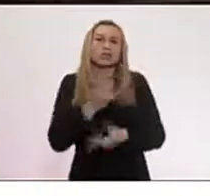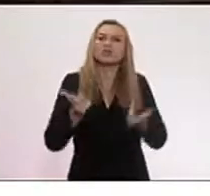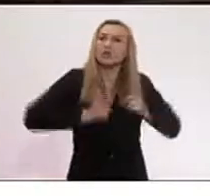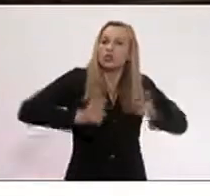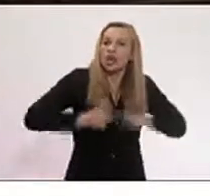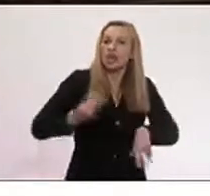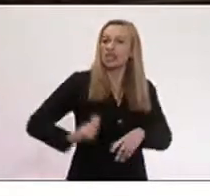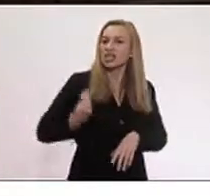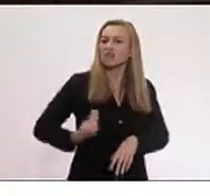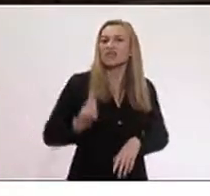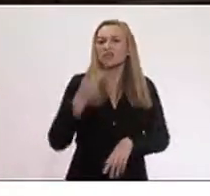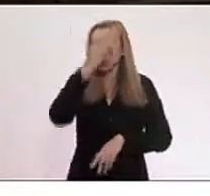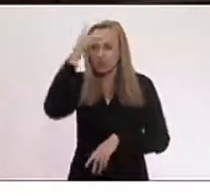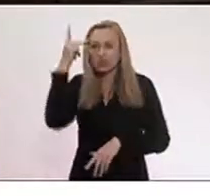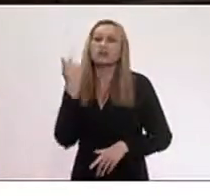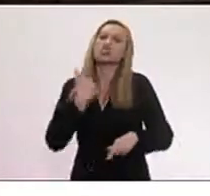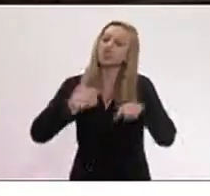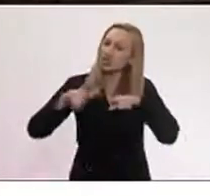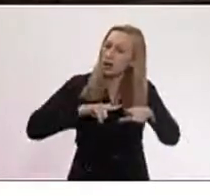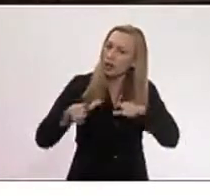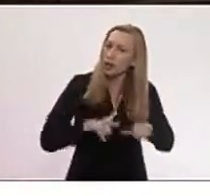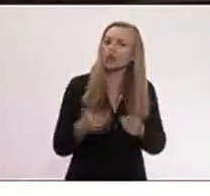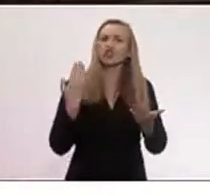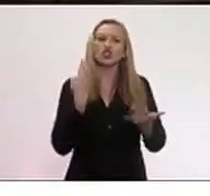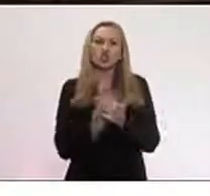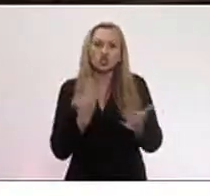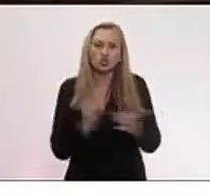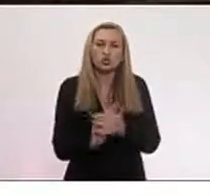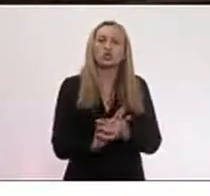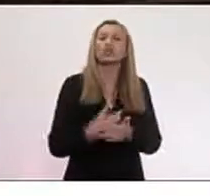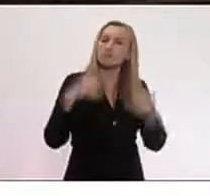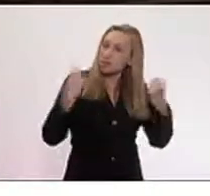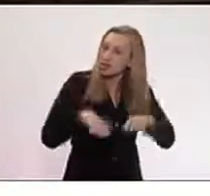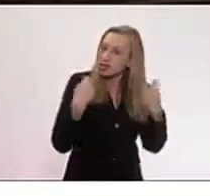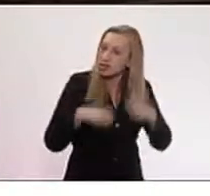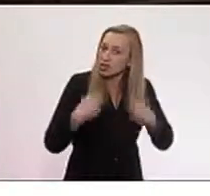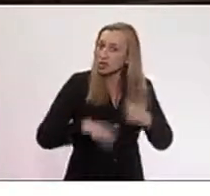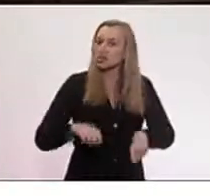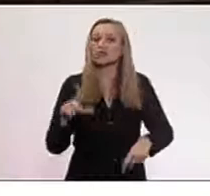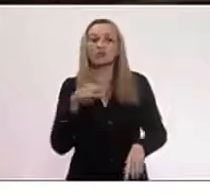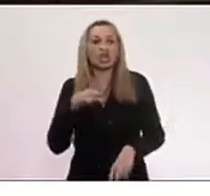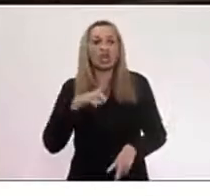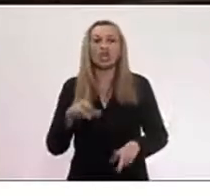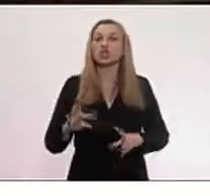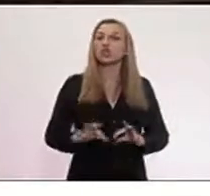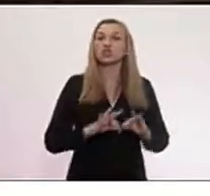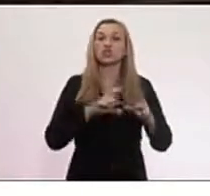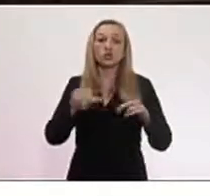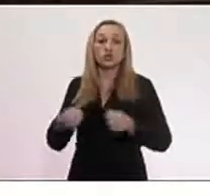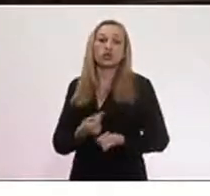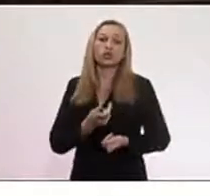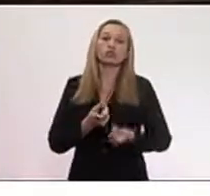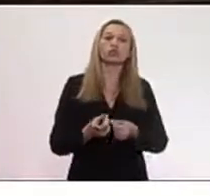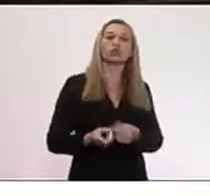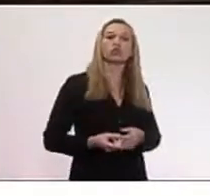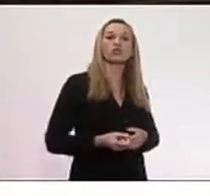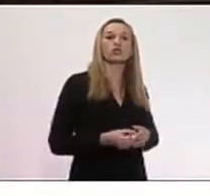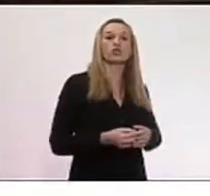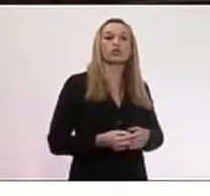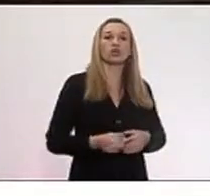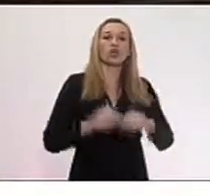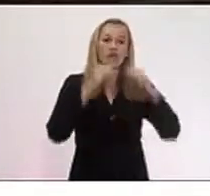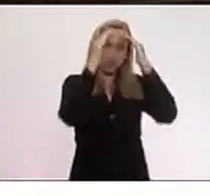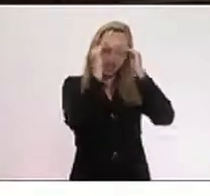pessoas que trabalham, que estudam e que precisam ter todo o respaldo do Estado para viver.